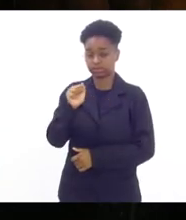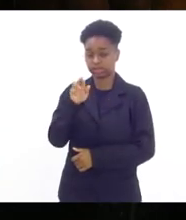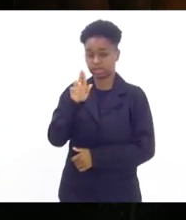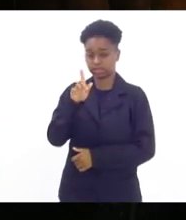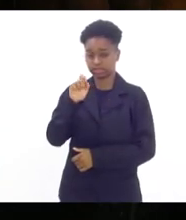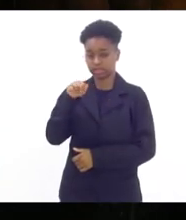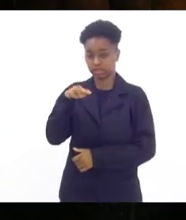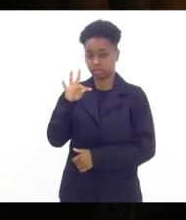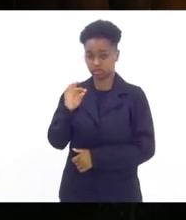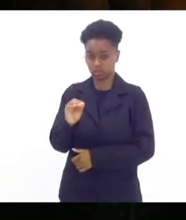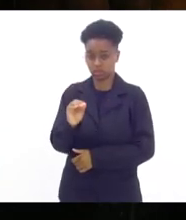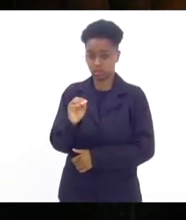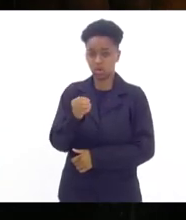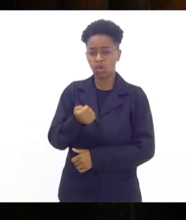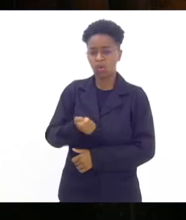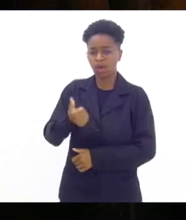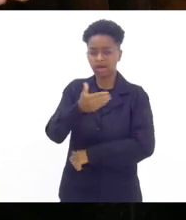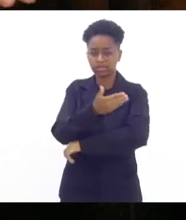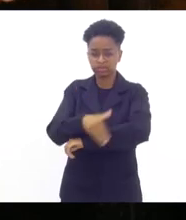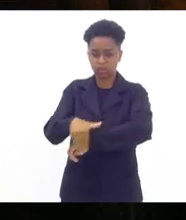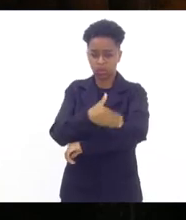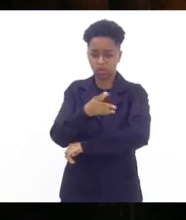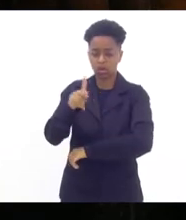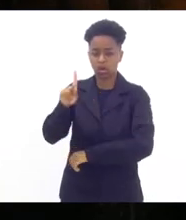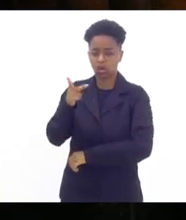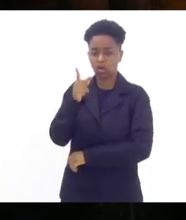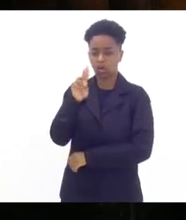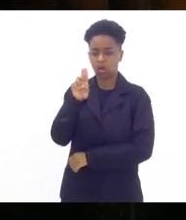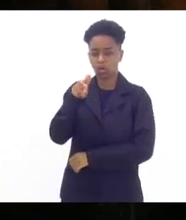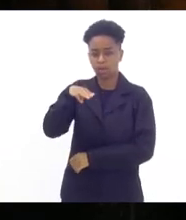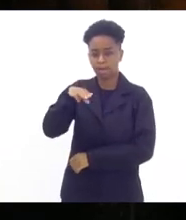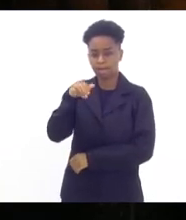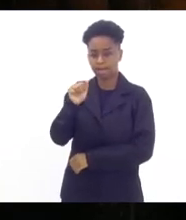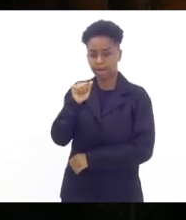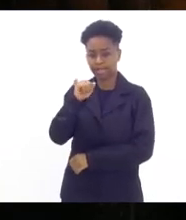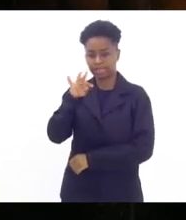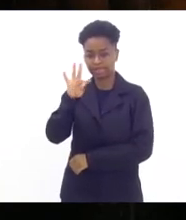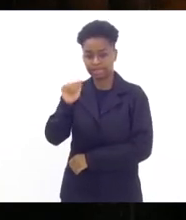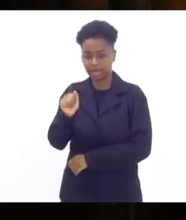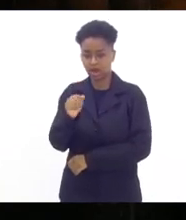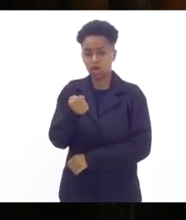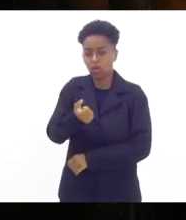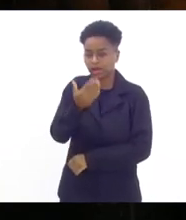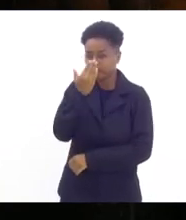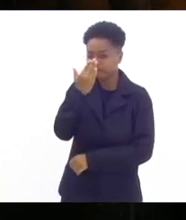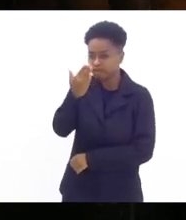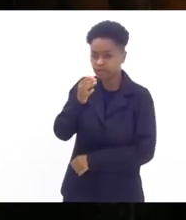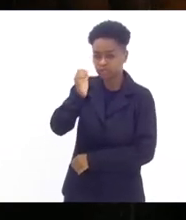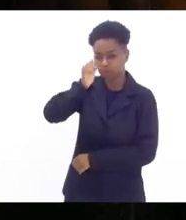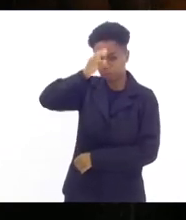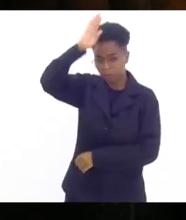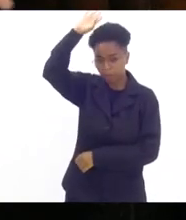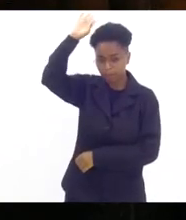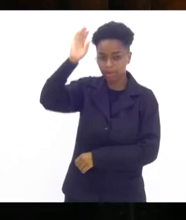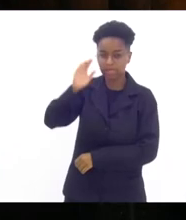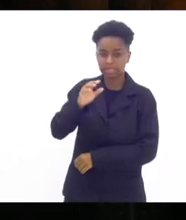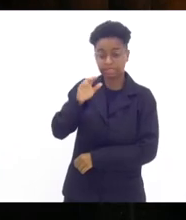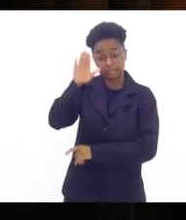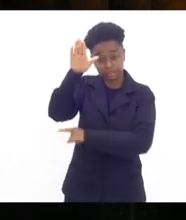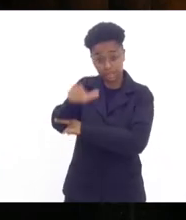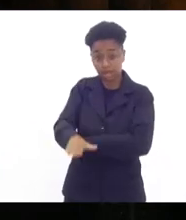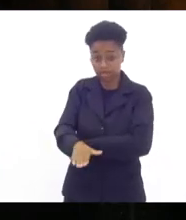quase na rua Maitá quase em frente com o bombeiro a tarde de um dia de semana